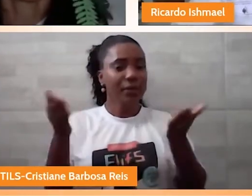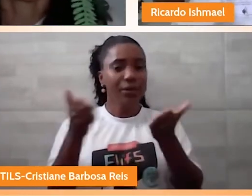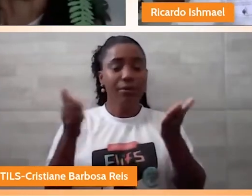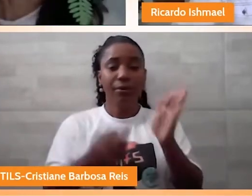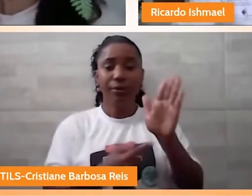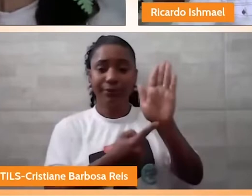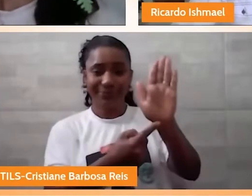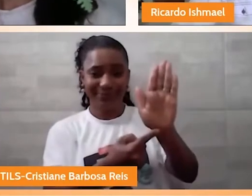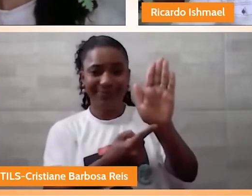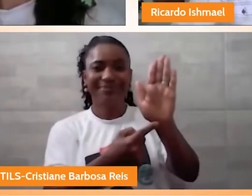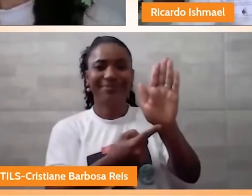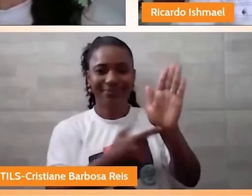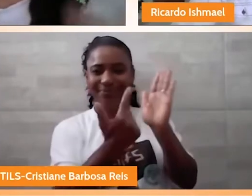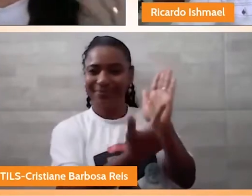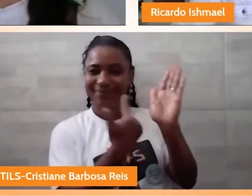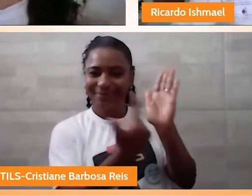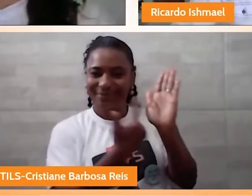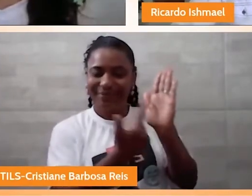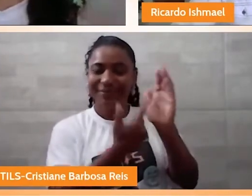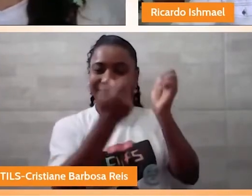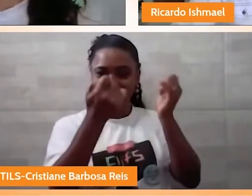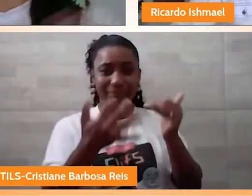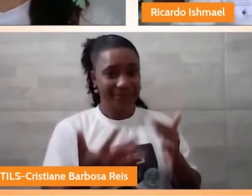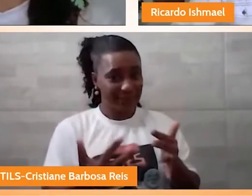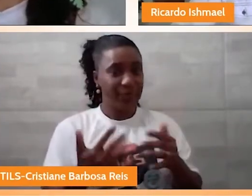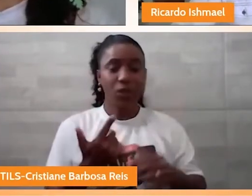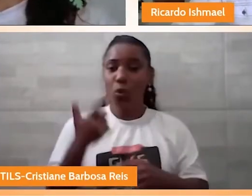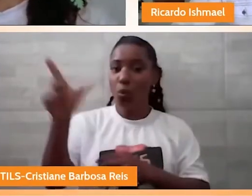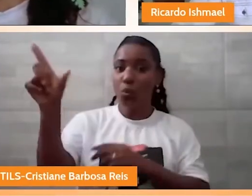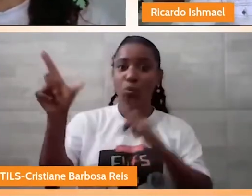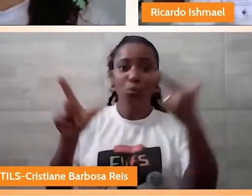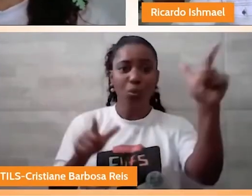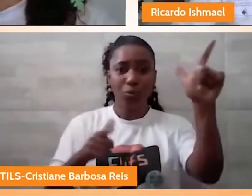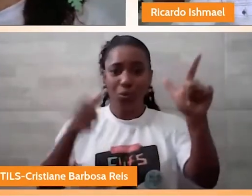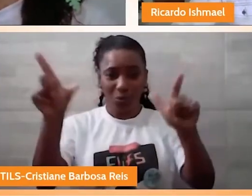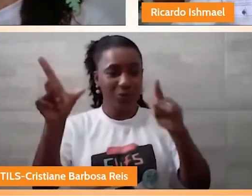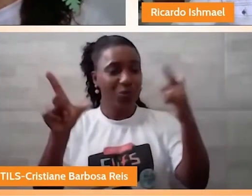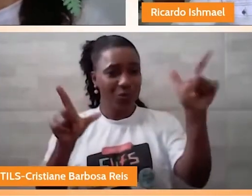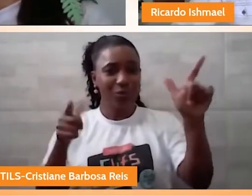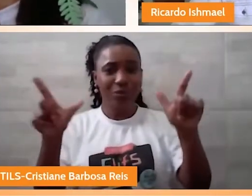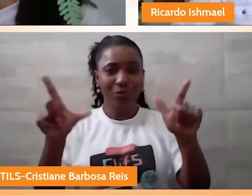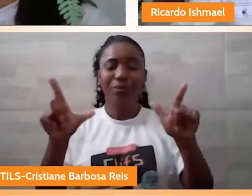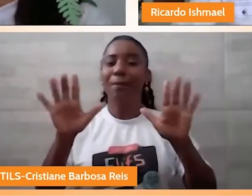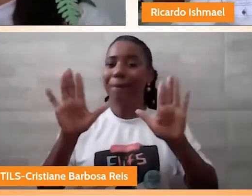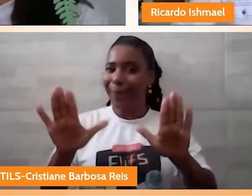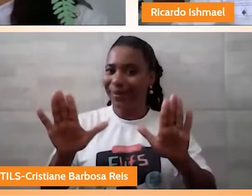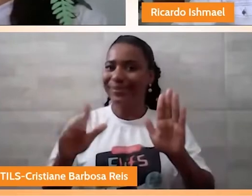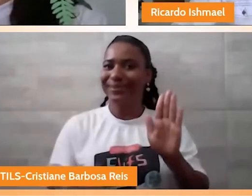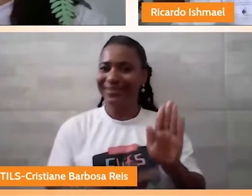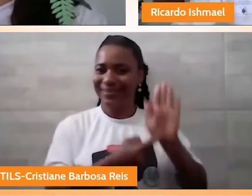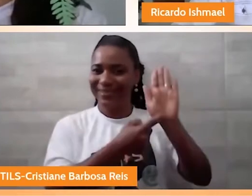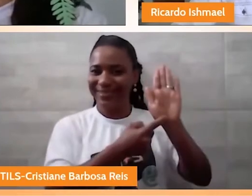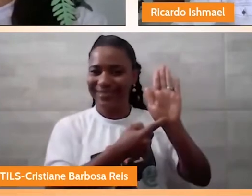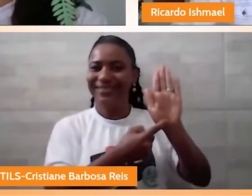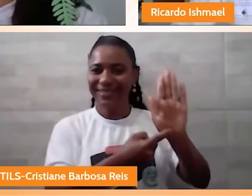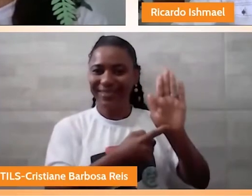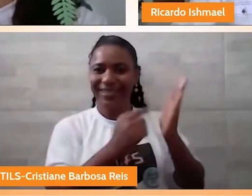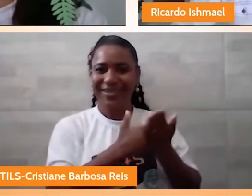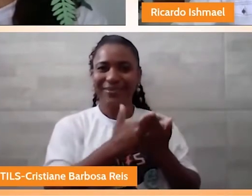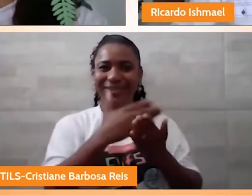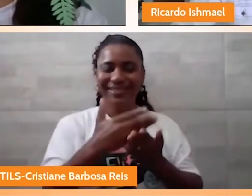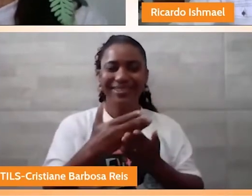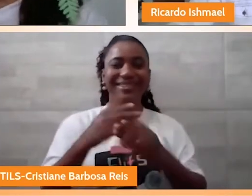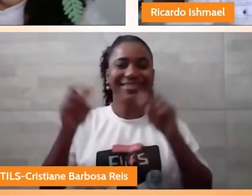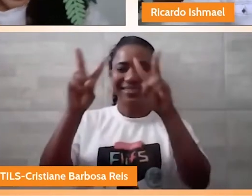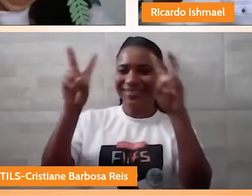desse, porque tem outros livros que a gente ainda vai falar nessa tarde. Mas vamos começar pela Princesa do